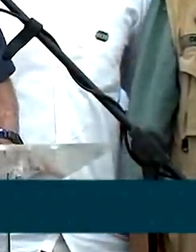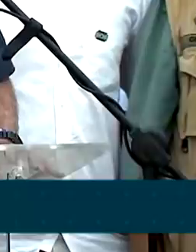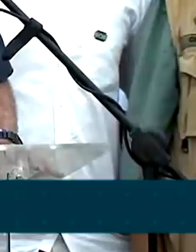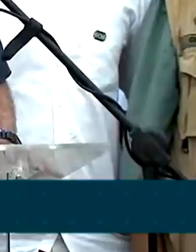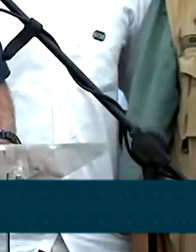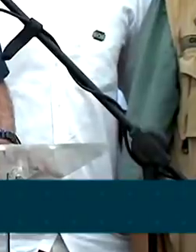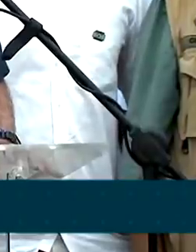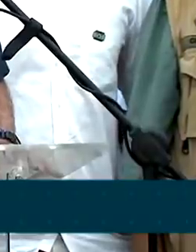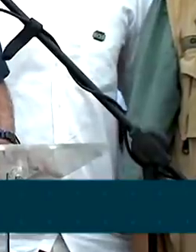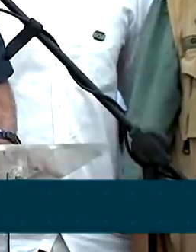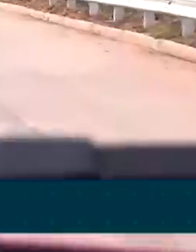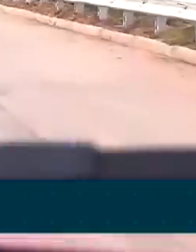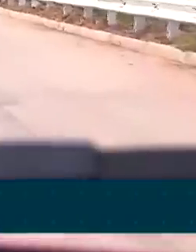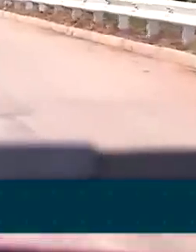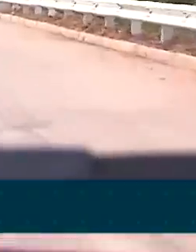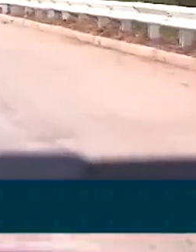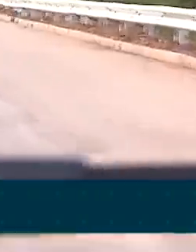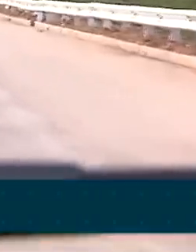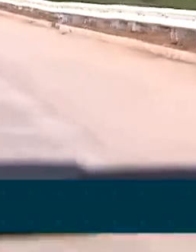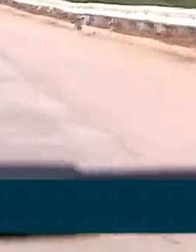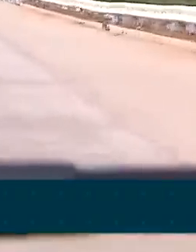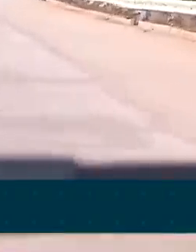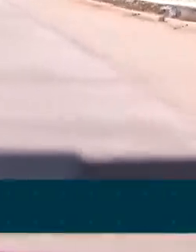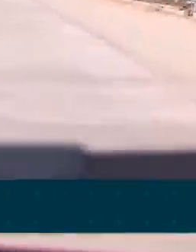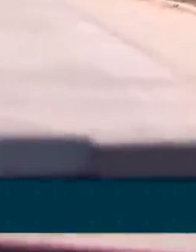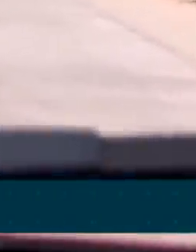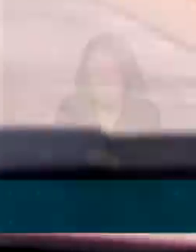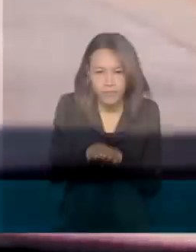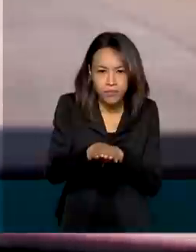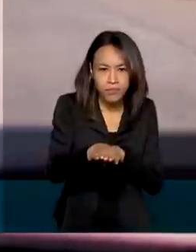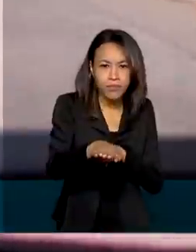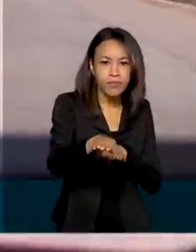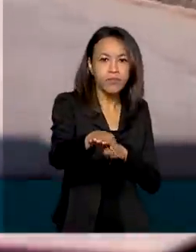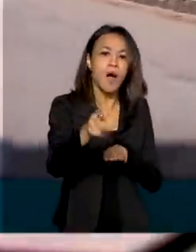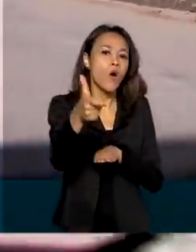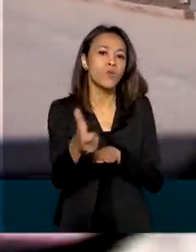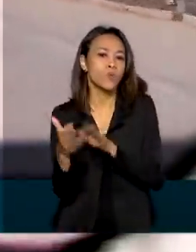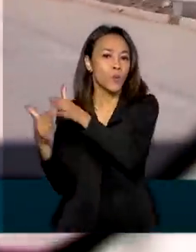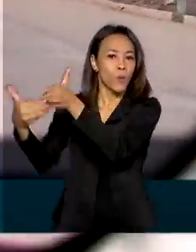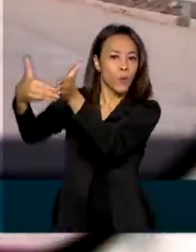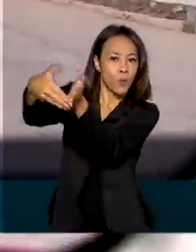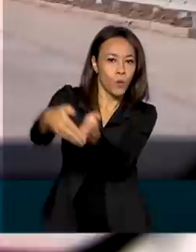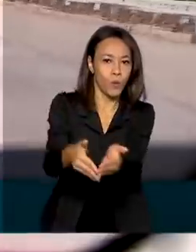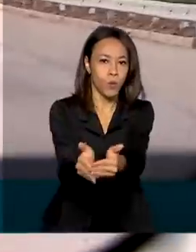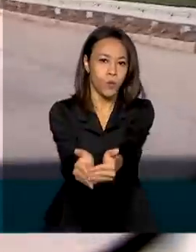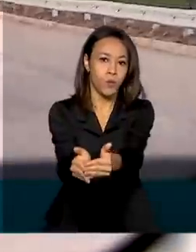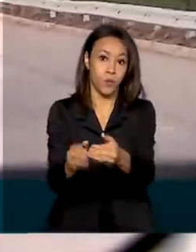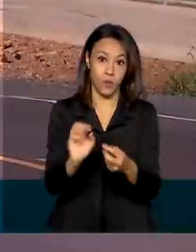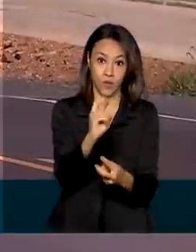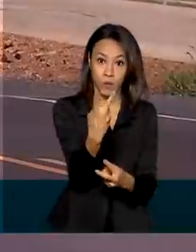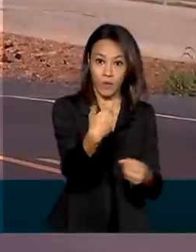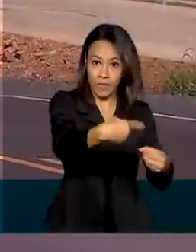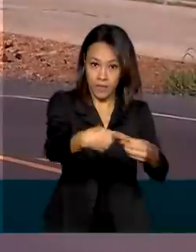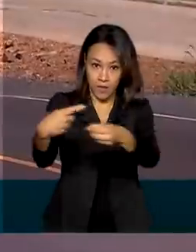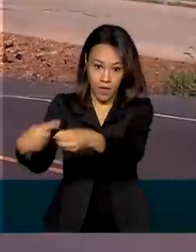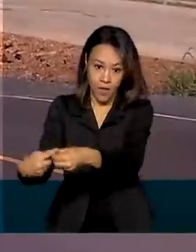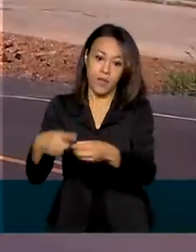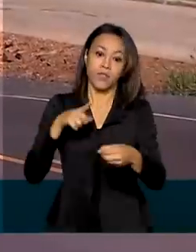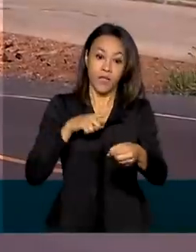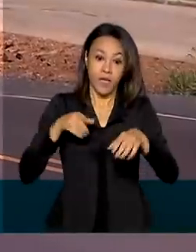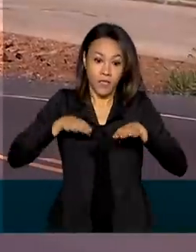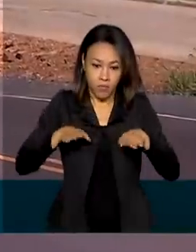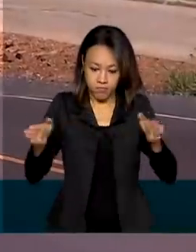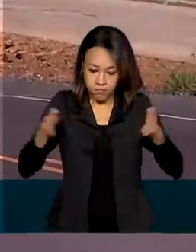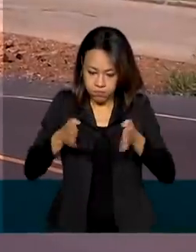Pode, como vocês podem notar, um serviço de qualidade. Além de dar acesso aos portos marítimos cearenses do Pecém e do Mucuripe, a via passa